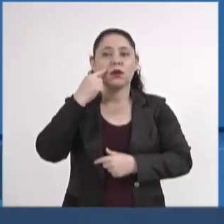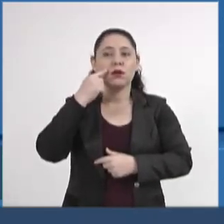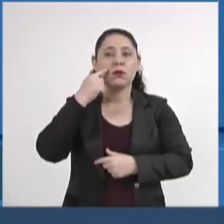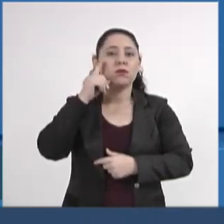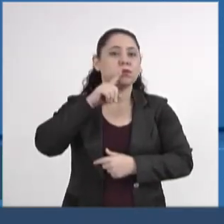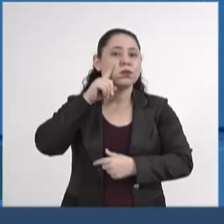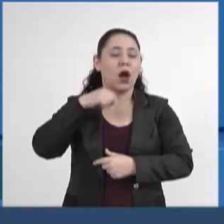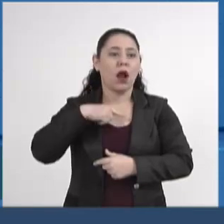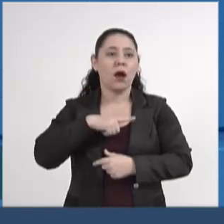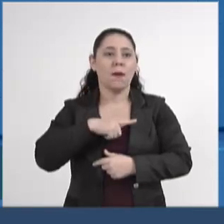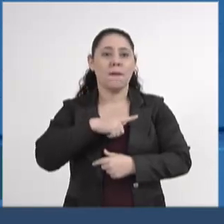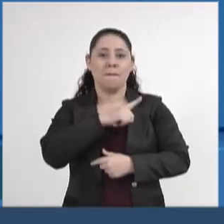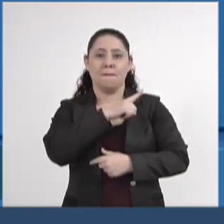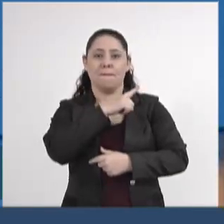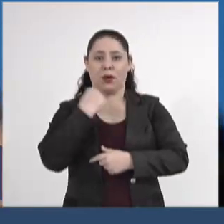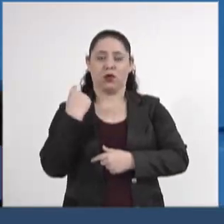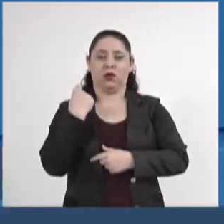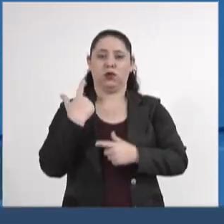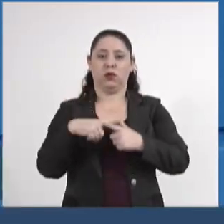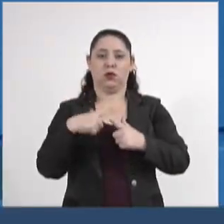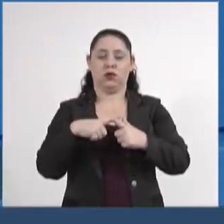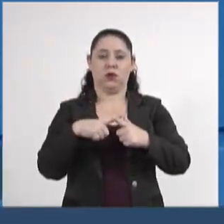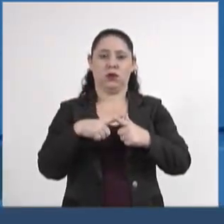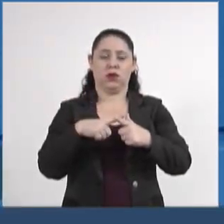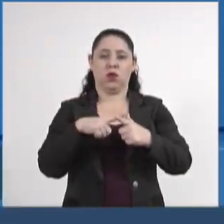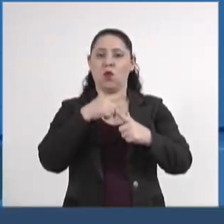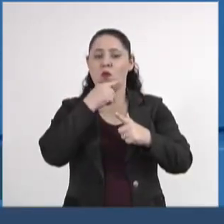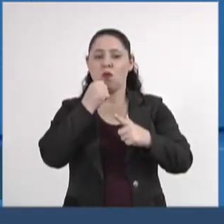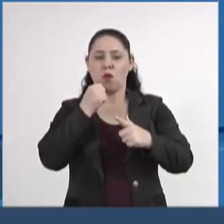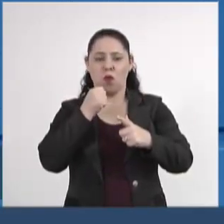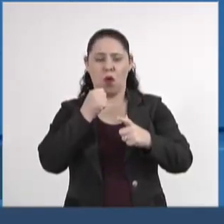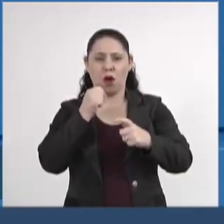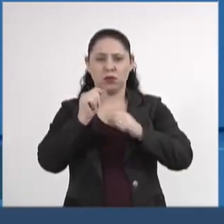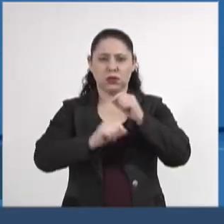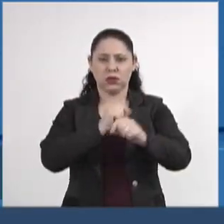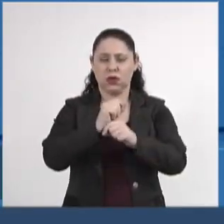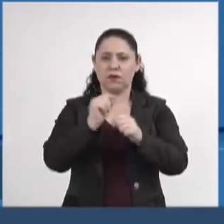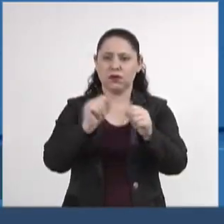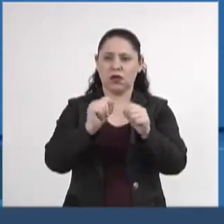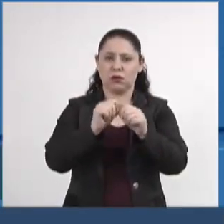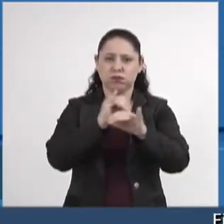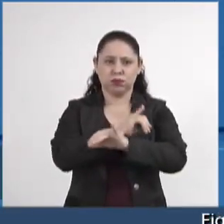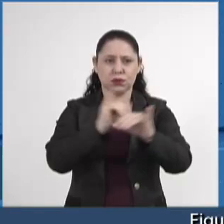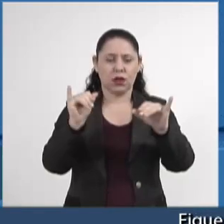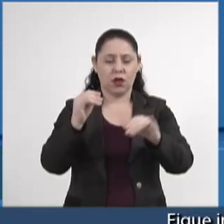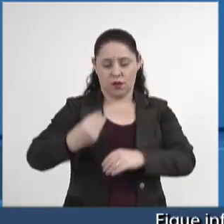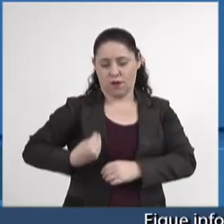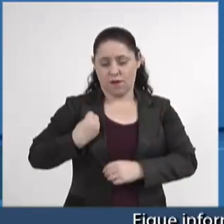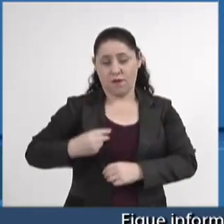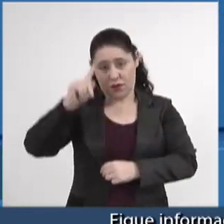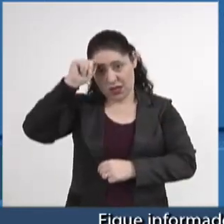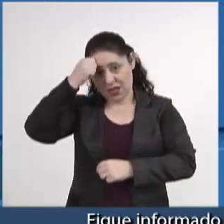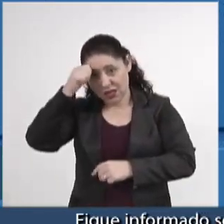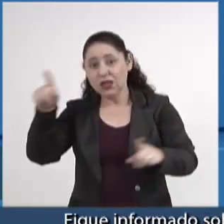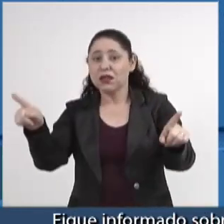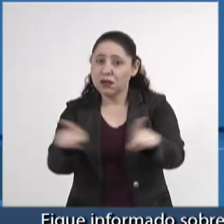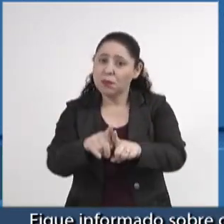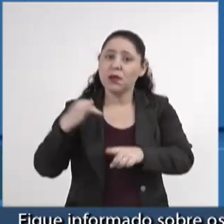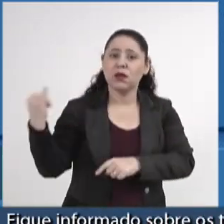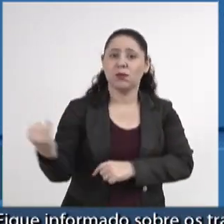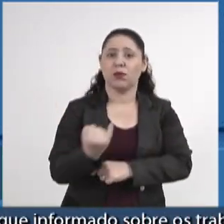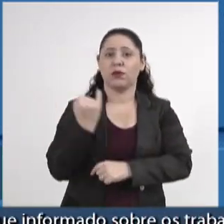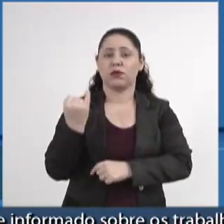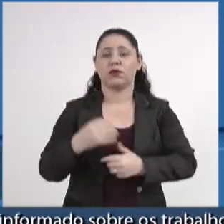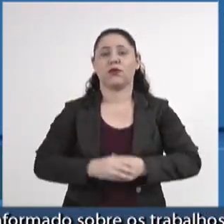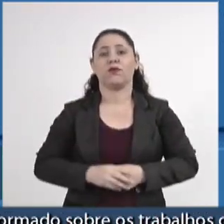asfixiado pela polícia americana, onde lançaram uma grande campanha, Vidas Negras Importam.